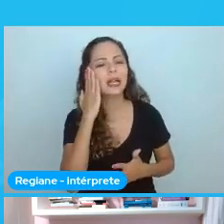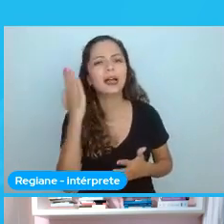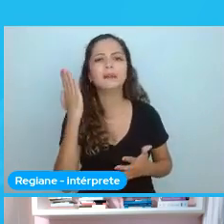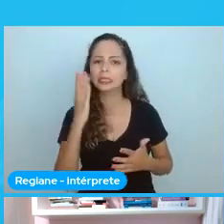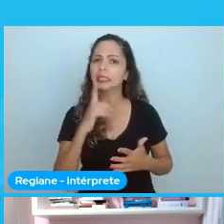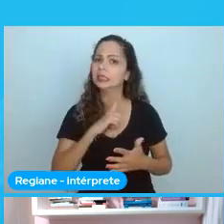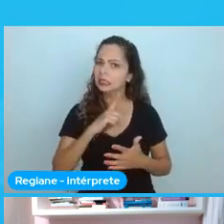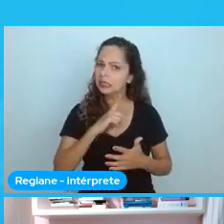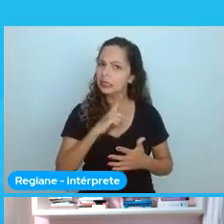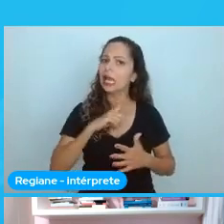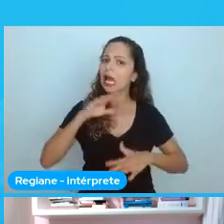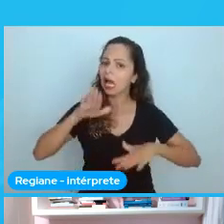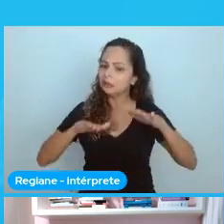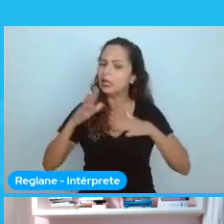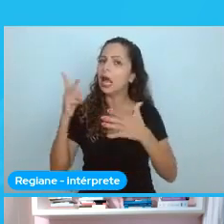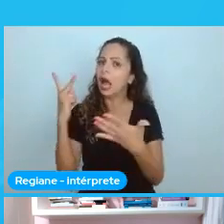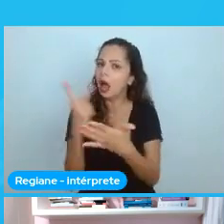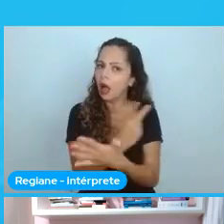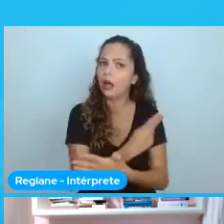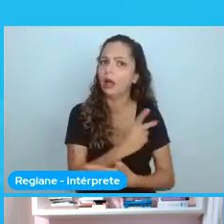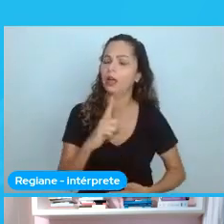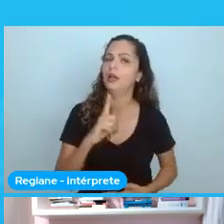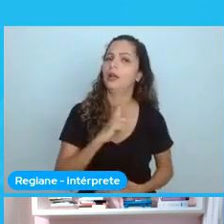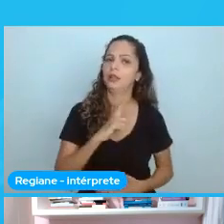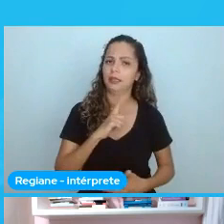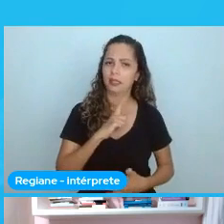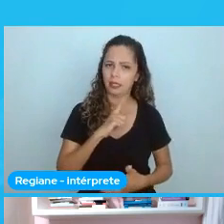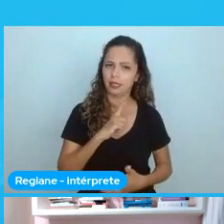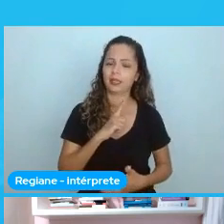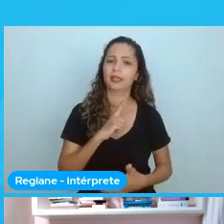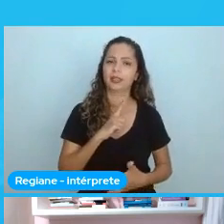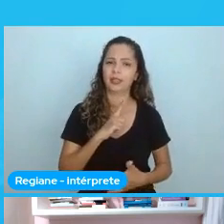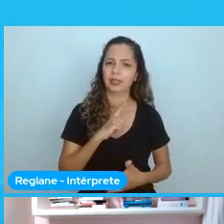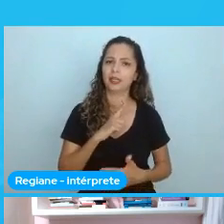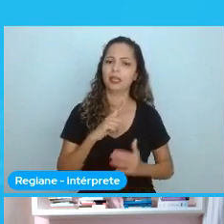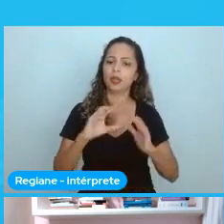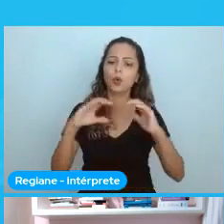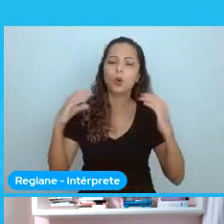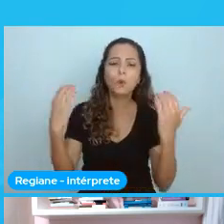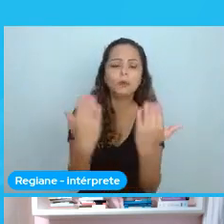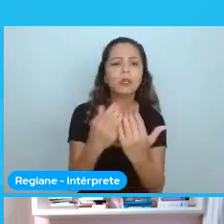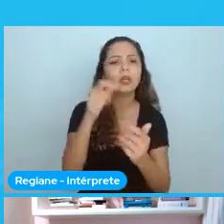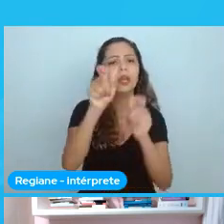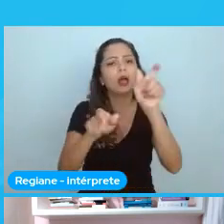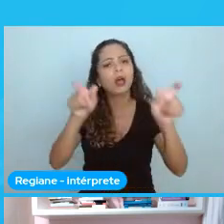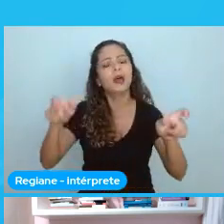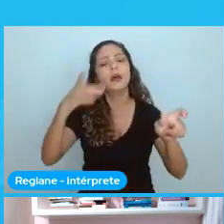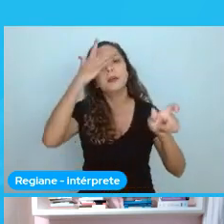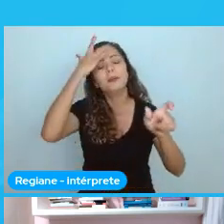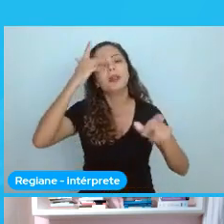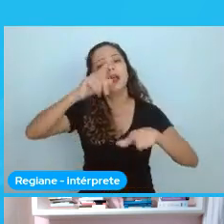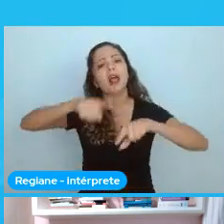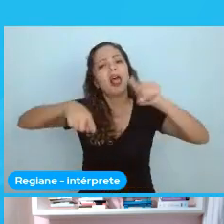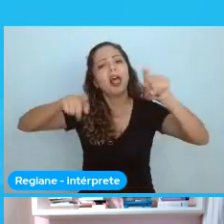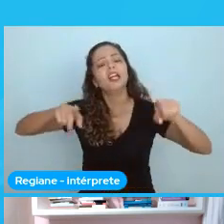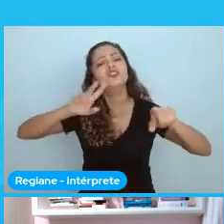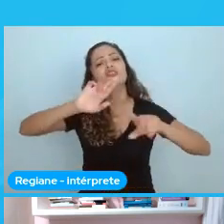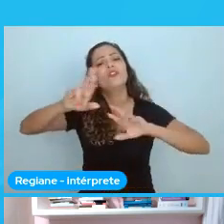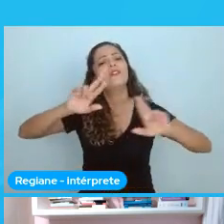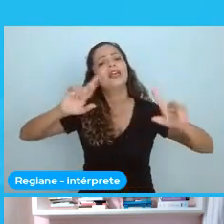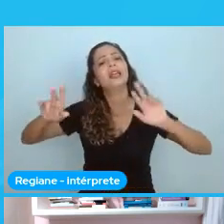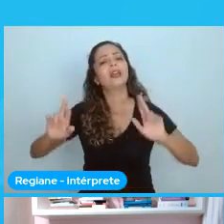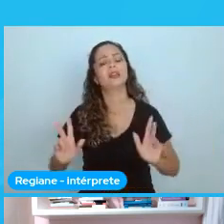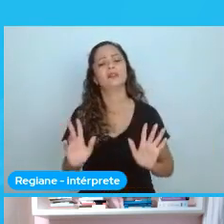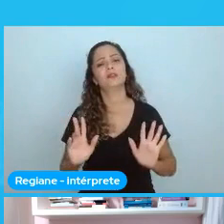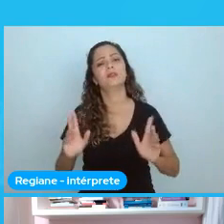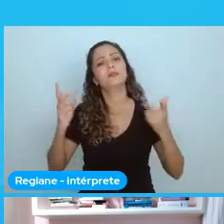você entende que sua comunidade tem pessoas diferentes, que você precisa estar educando pessoas, é importante